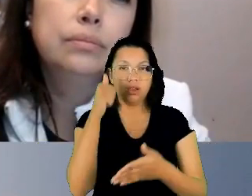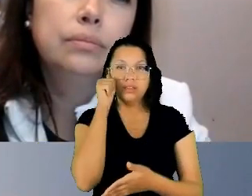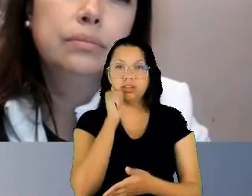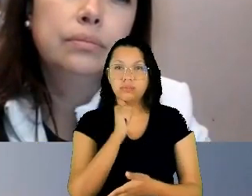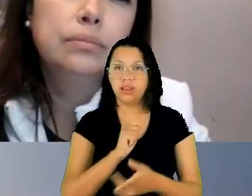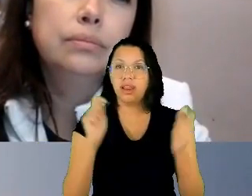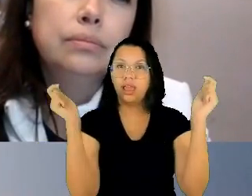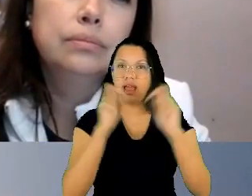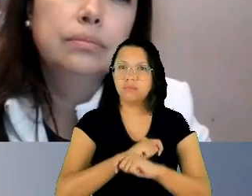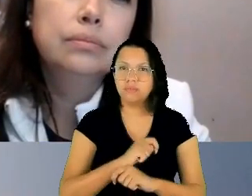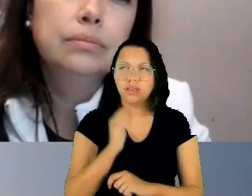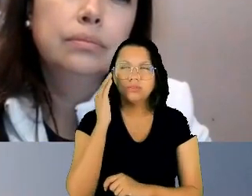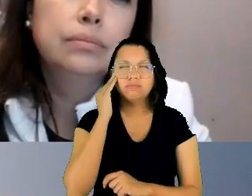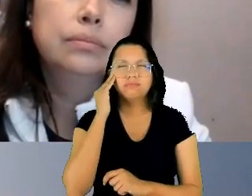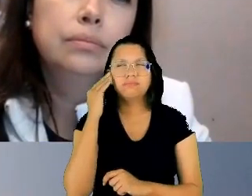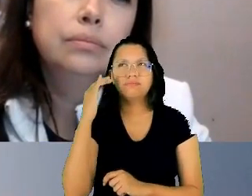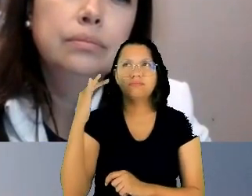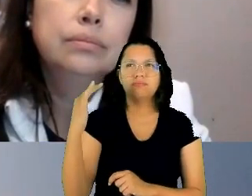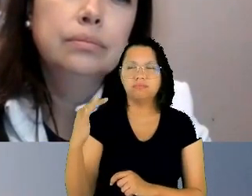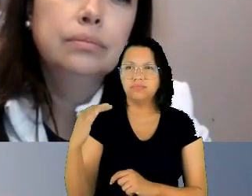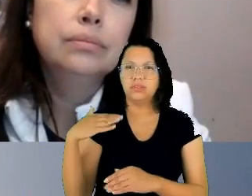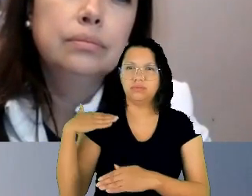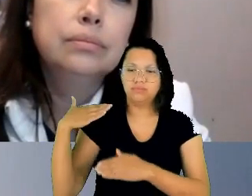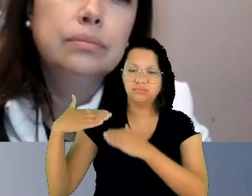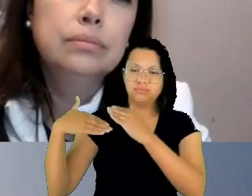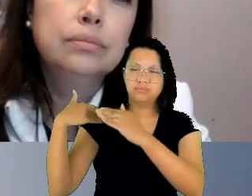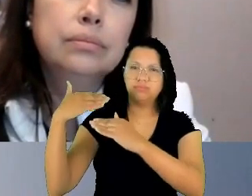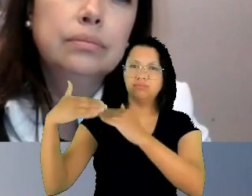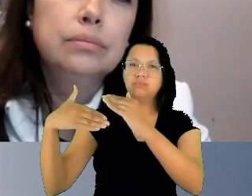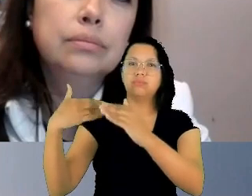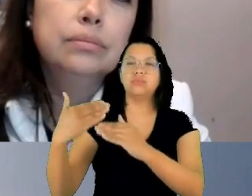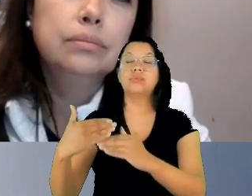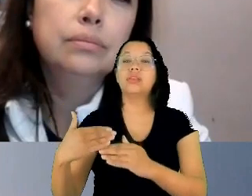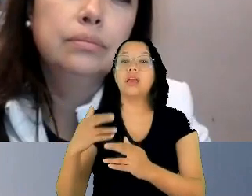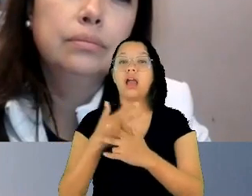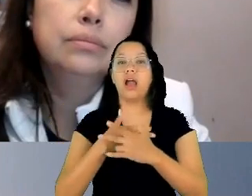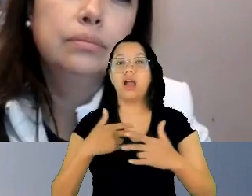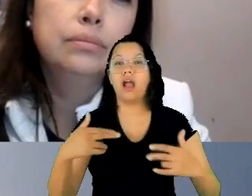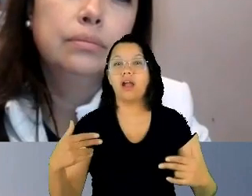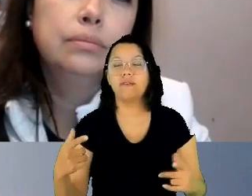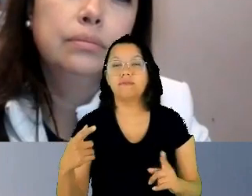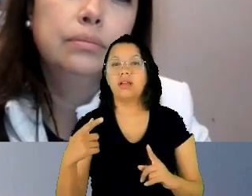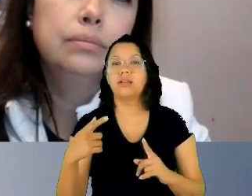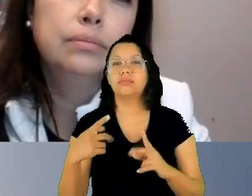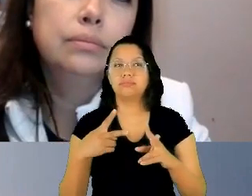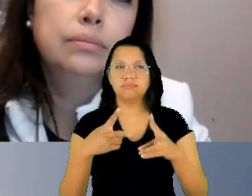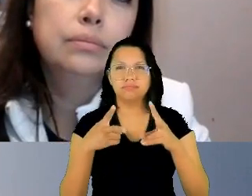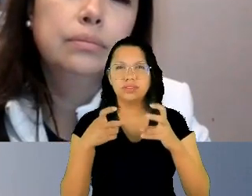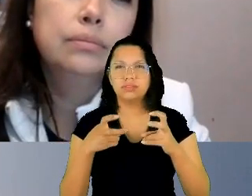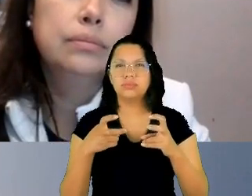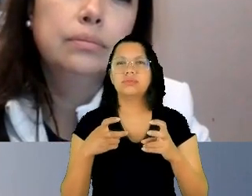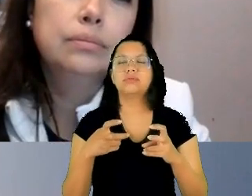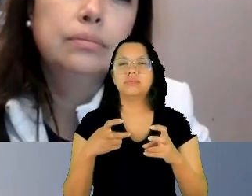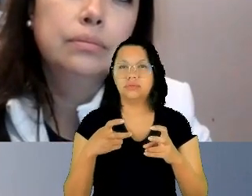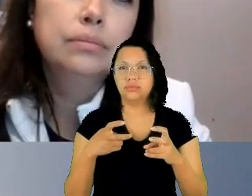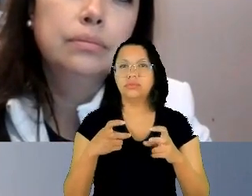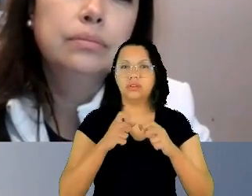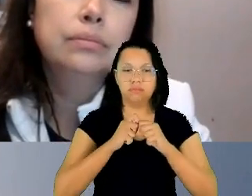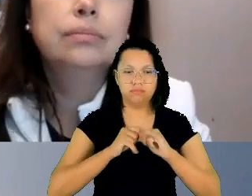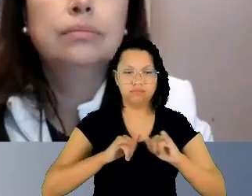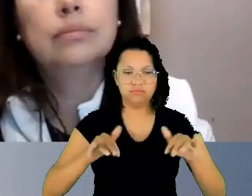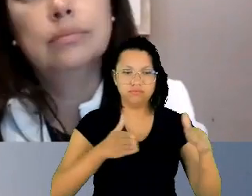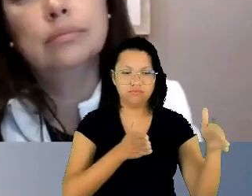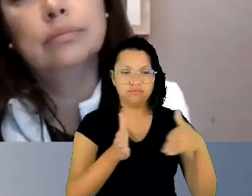do seu desenvolvimento as diversas feições e vertentes dos movimentos feministas e de mulheres.